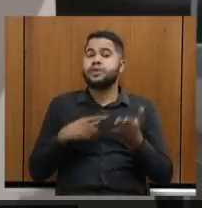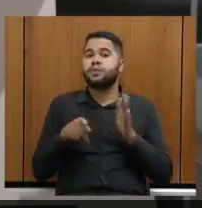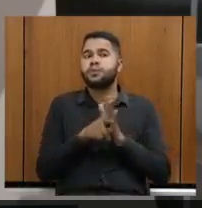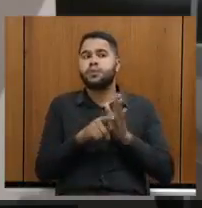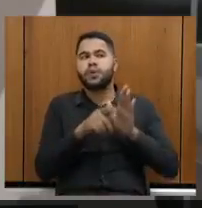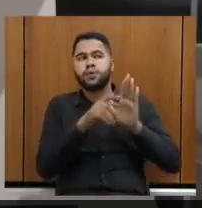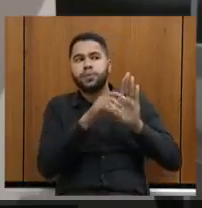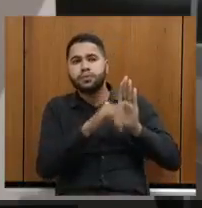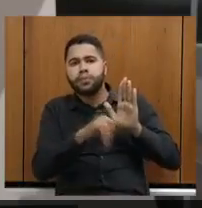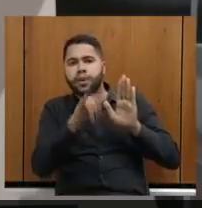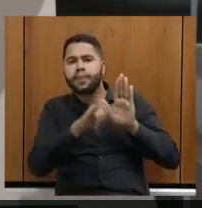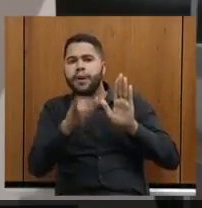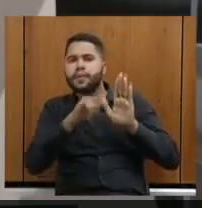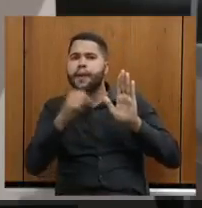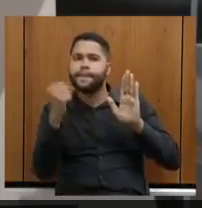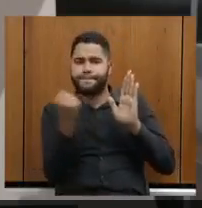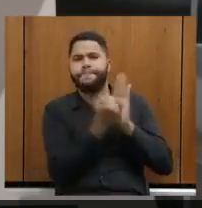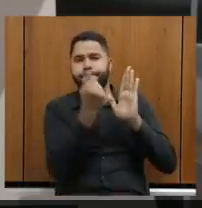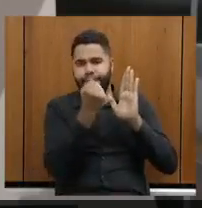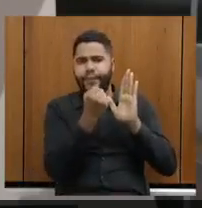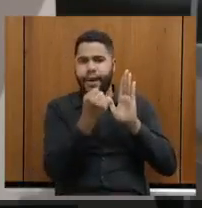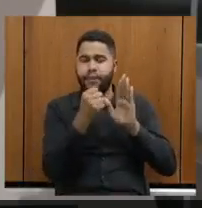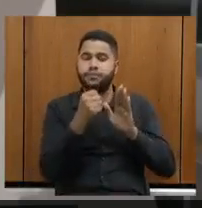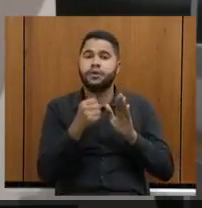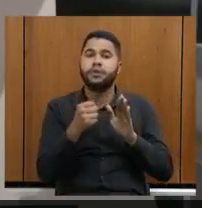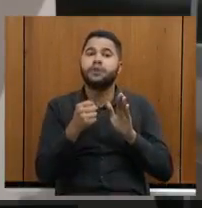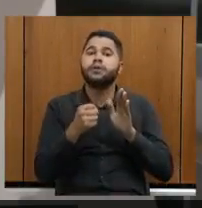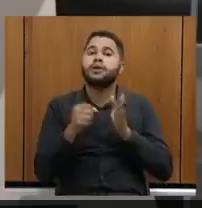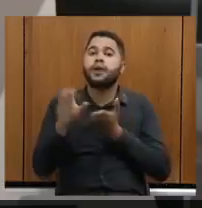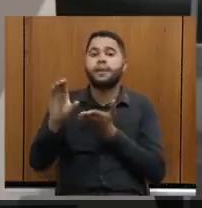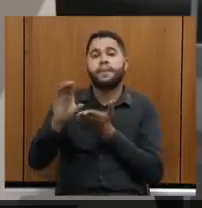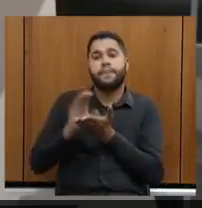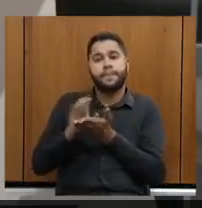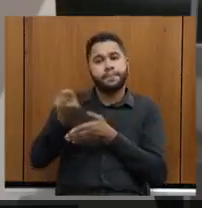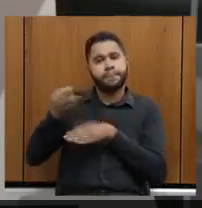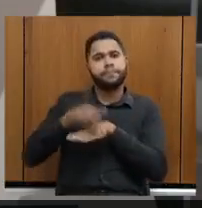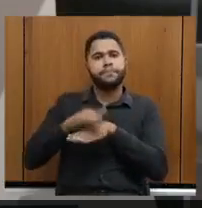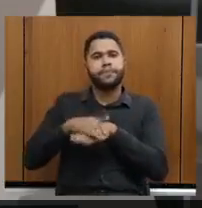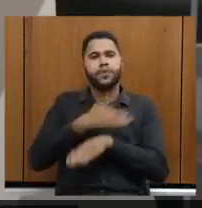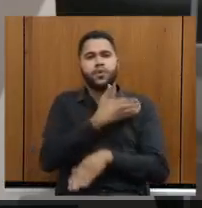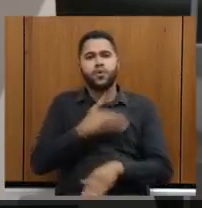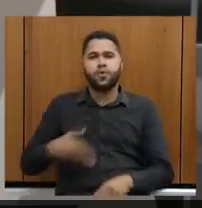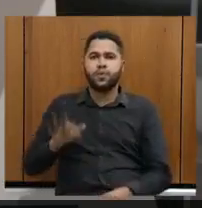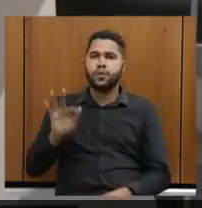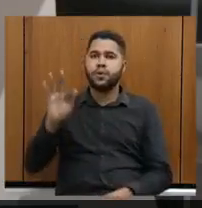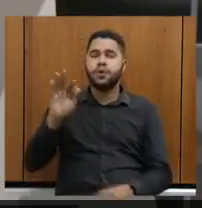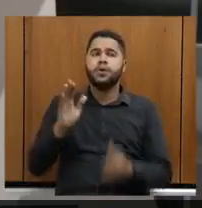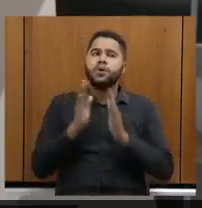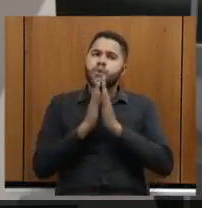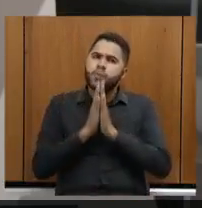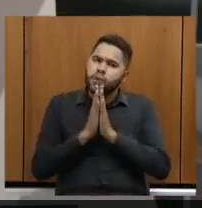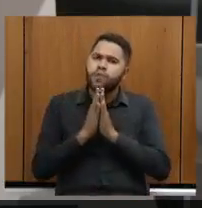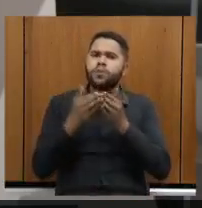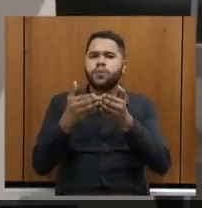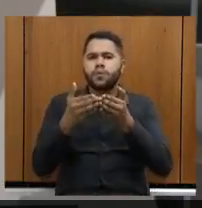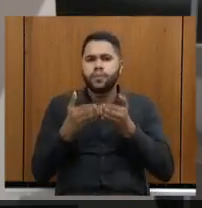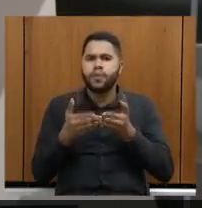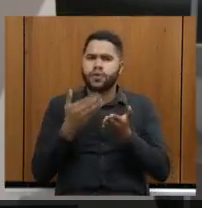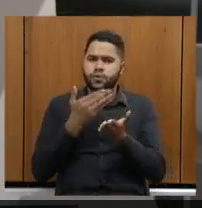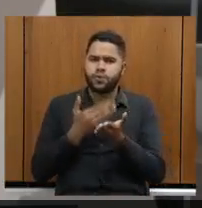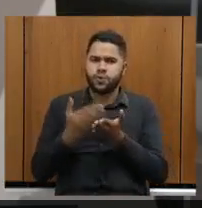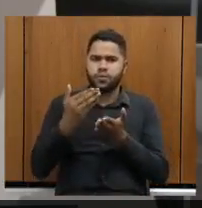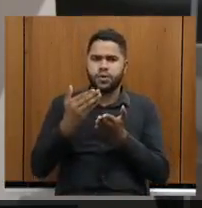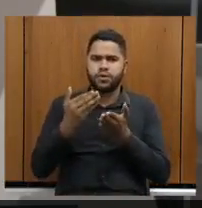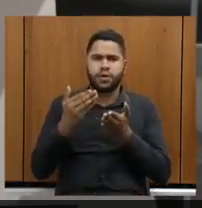sendo feitas de marketing de turismo, patrocinadas pelo governo federal. Por favor, peço a... Vamos começar a